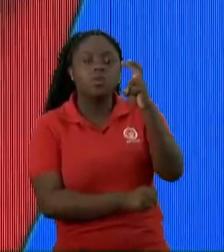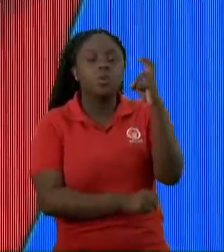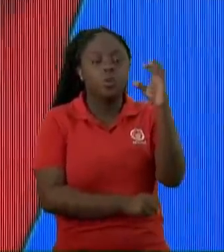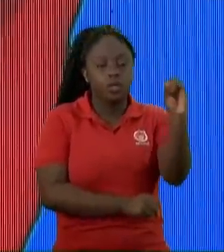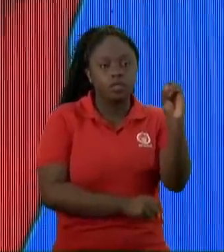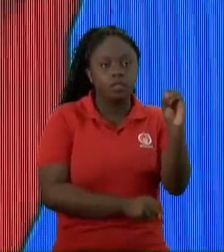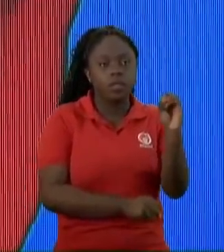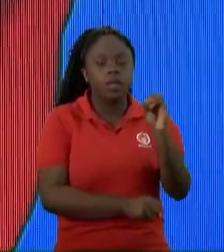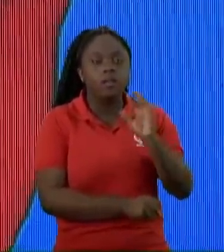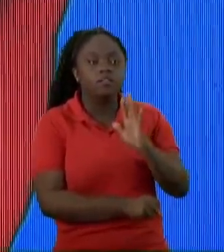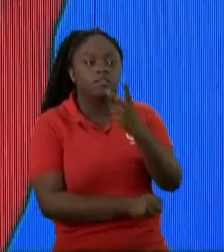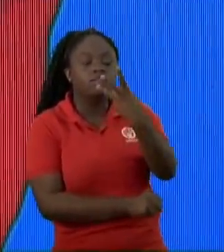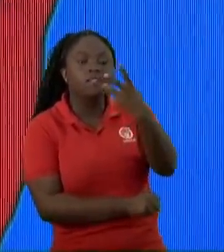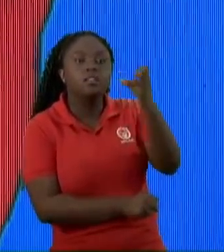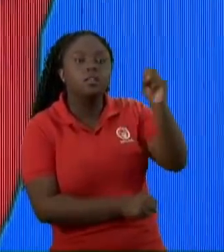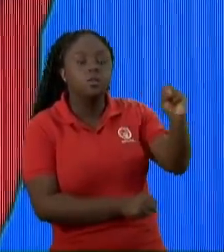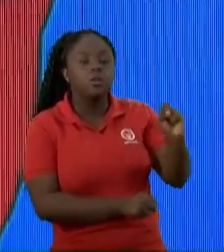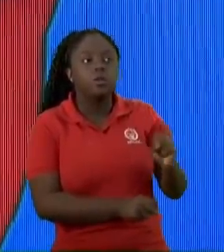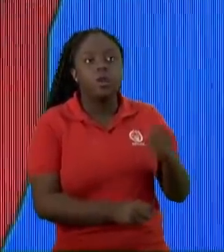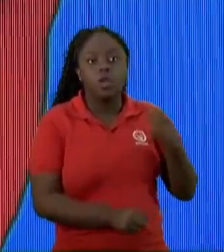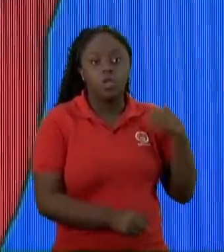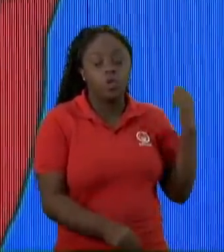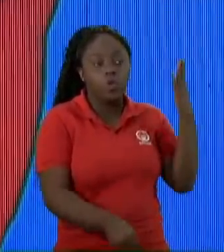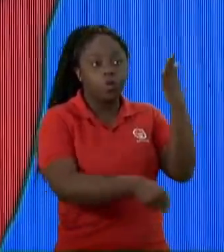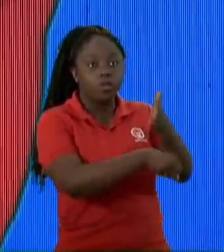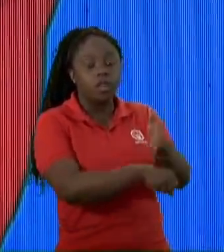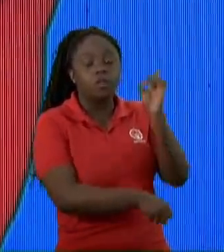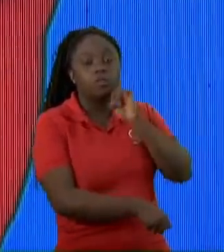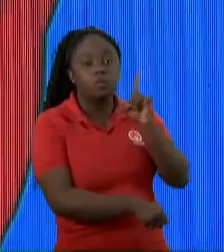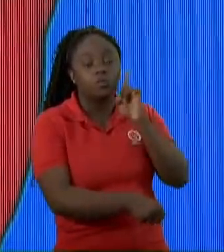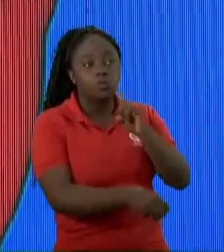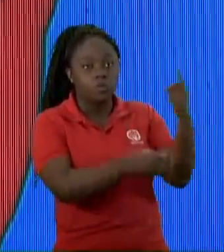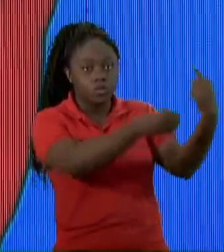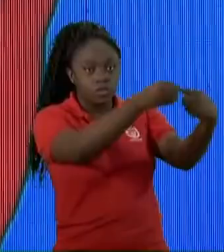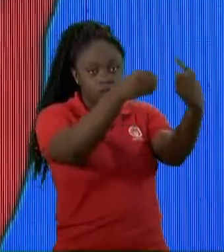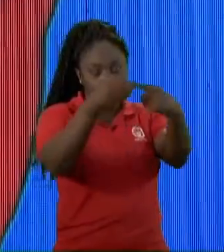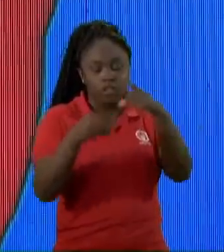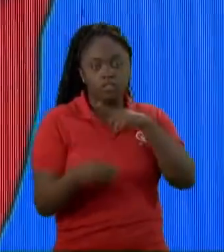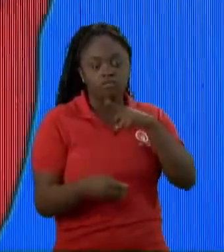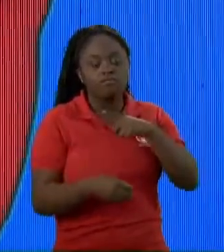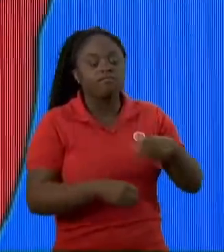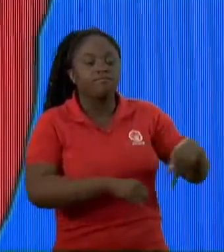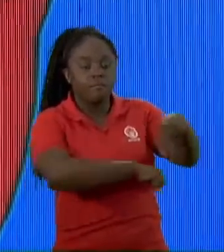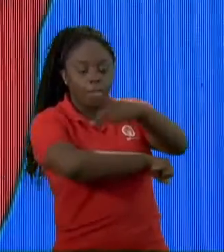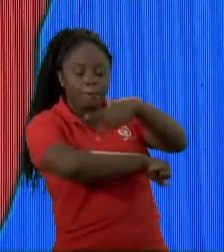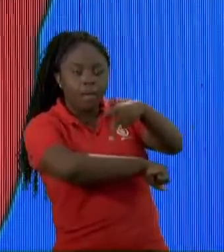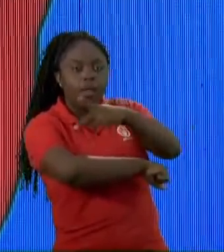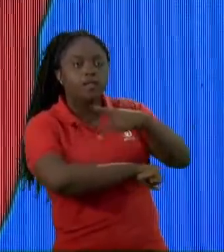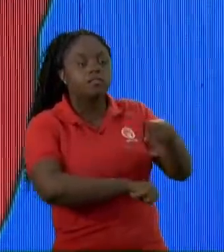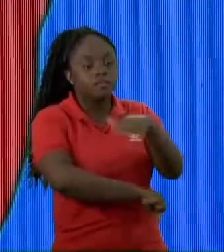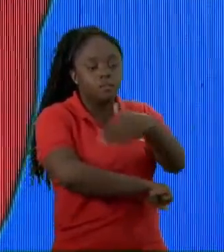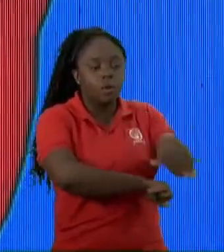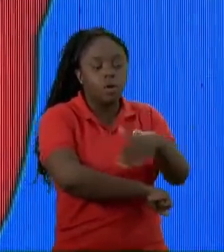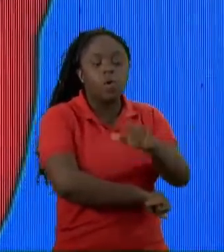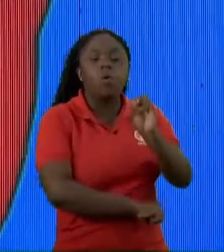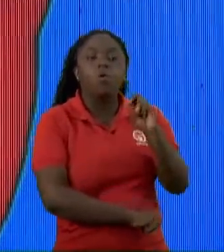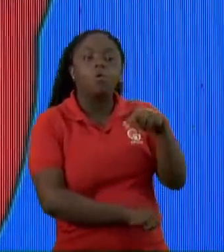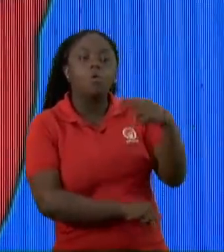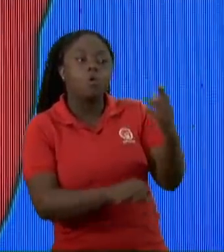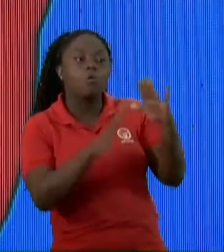Não teve uma cidade Que eu entrei Nos Estados Unidos Que não tivesse Uma praça Uma rua Ou uma escola Com o nome